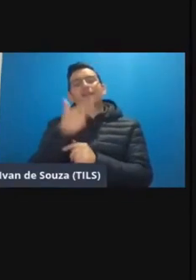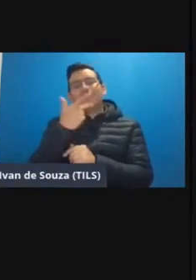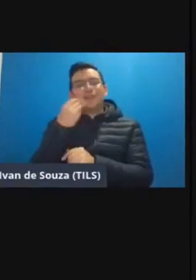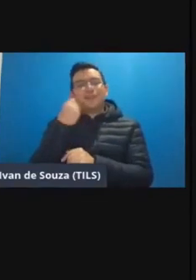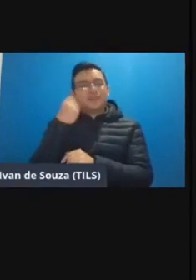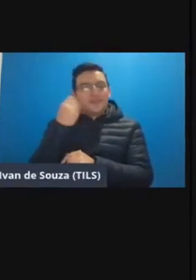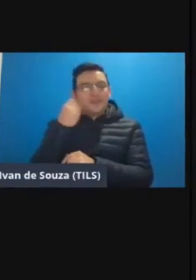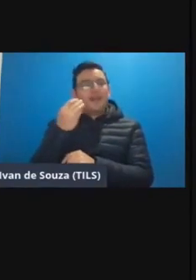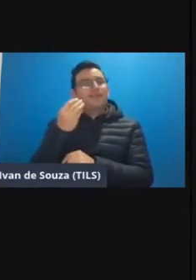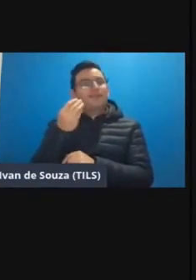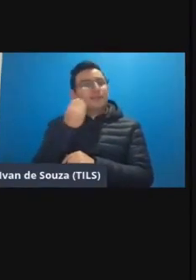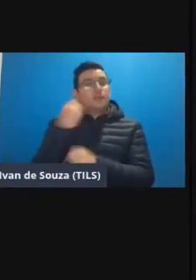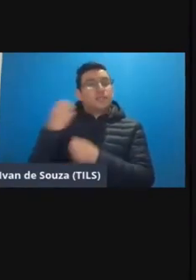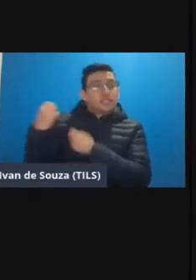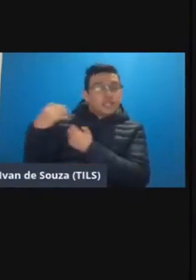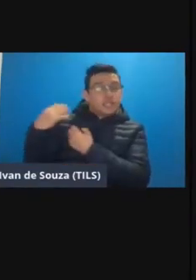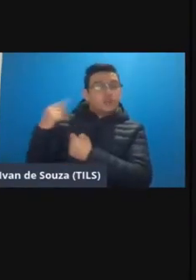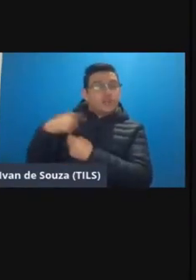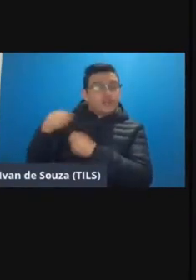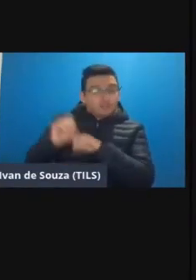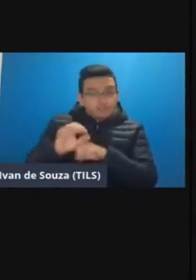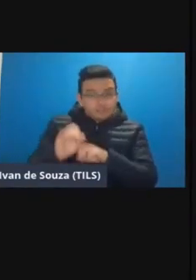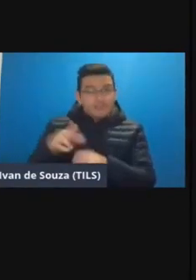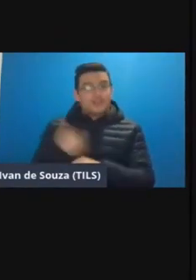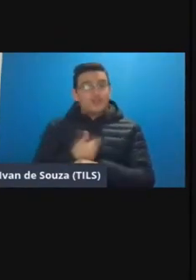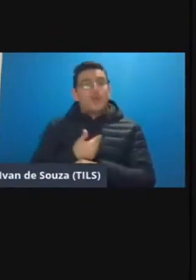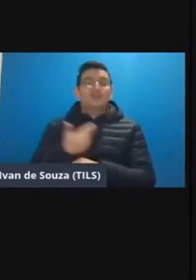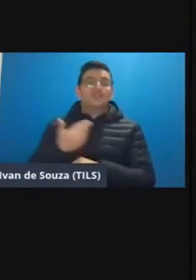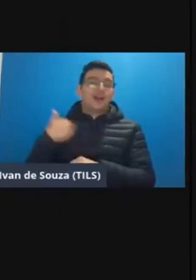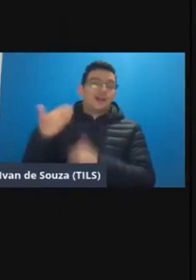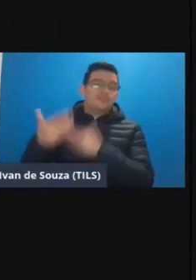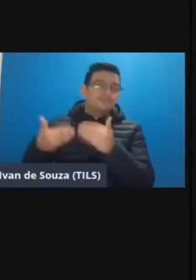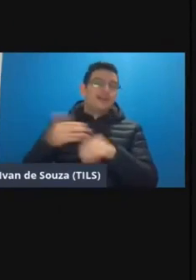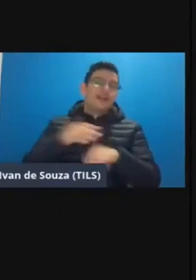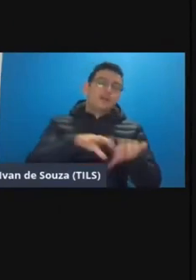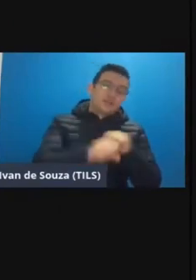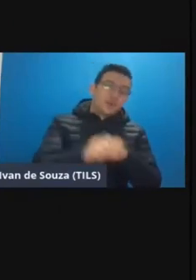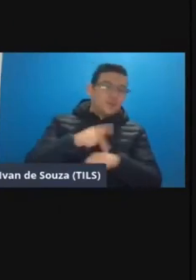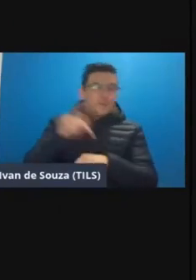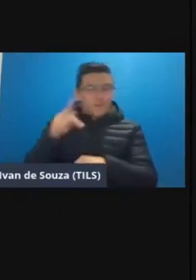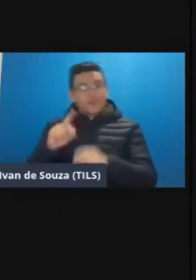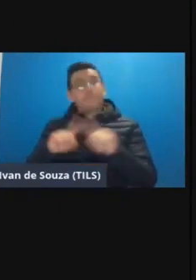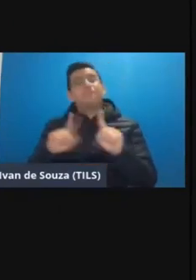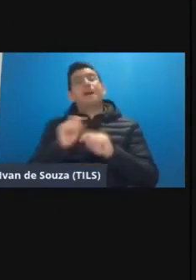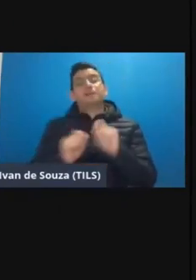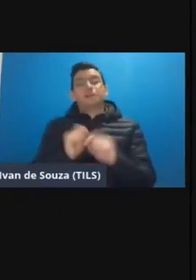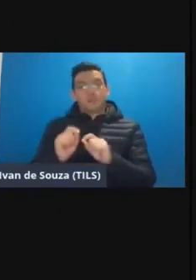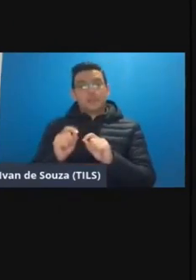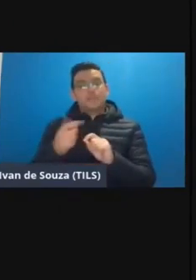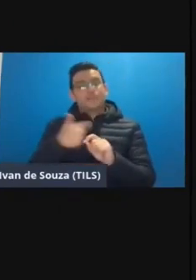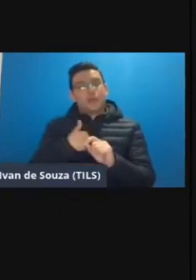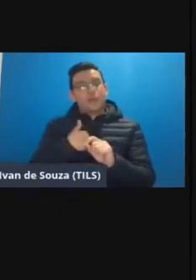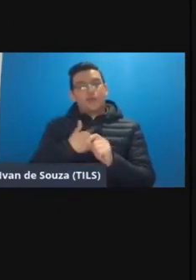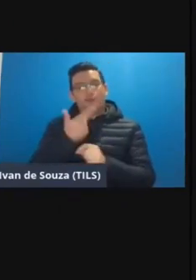muitas vezes reproduzindo o ensino que nós tivemos né na nossa na nossa pós-graduação mas é vou dar um